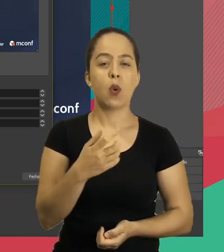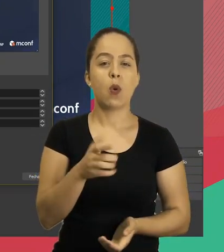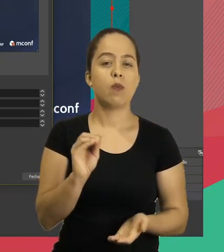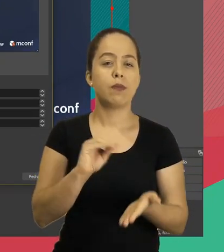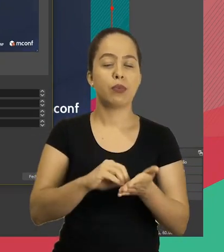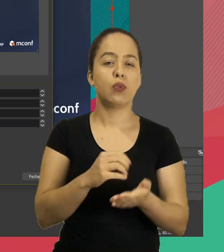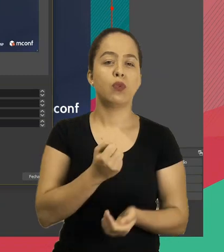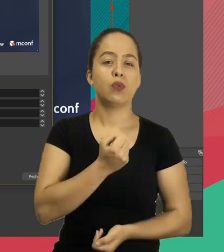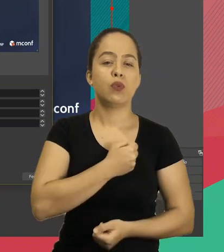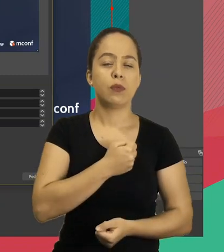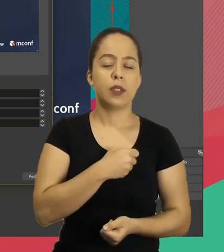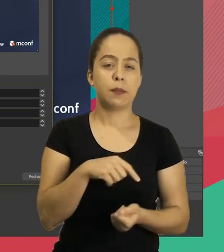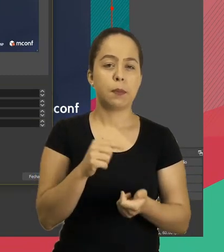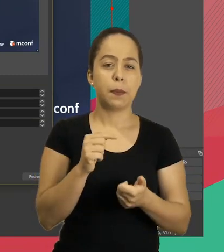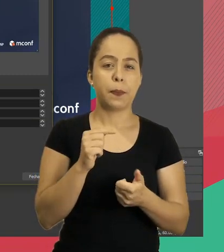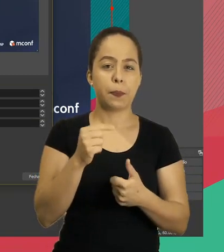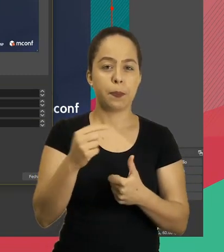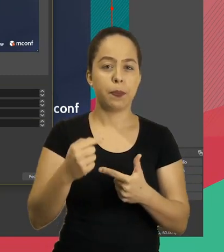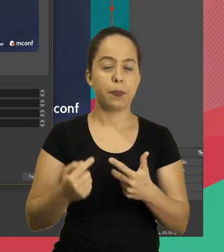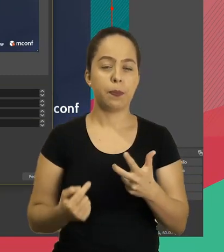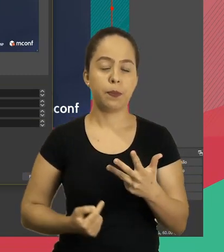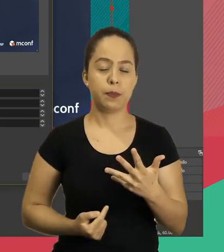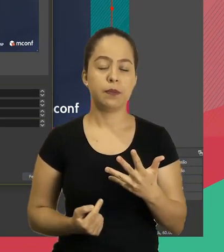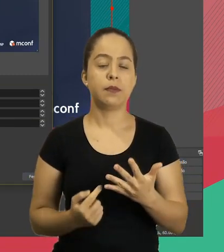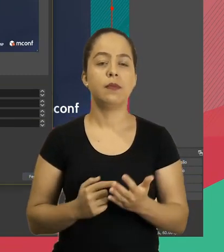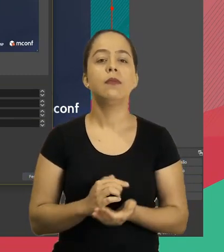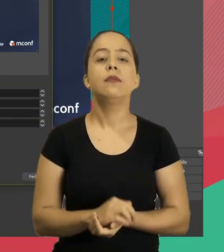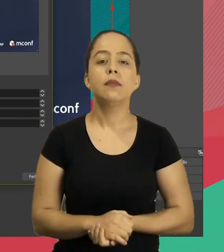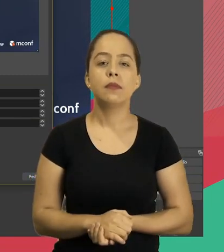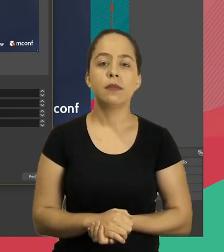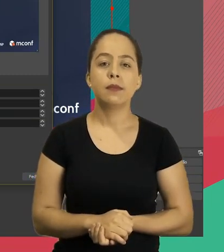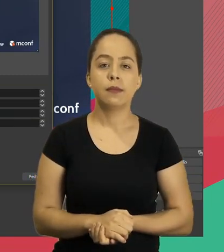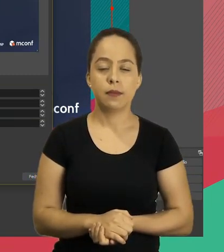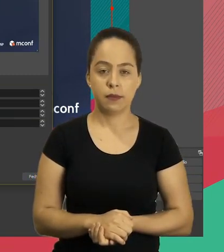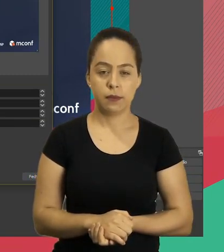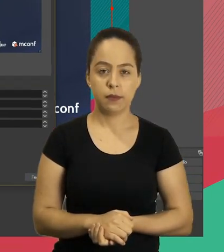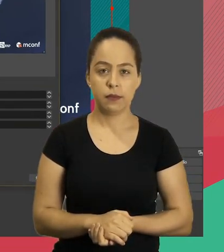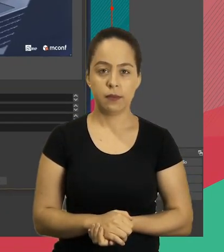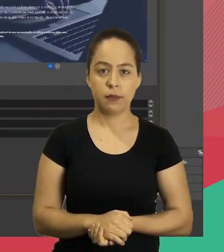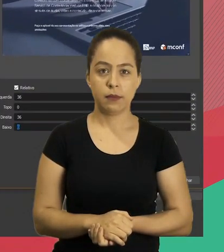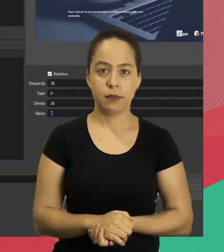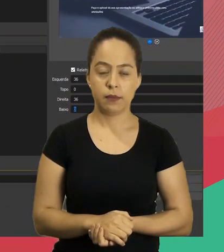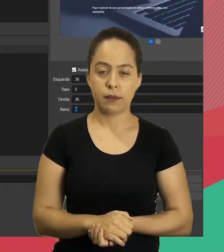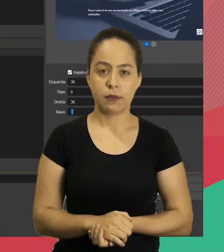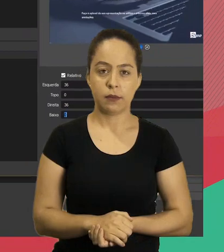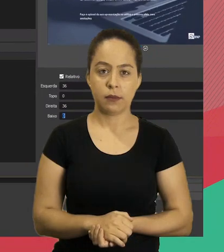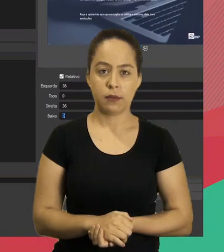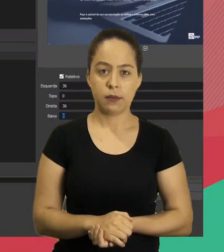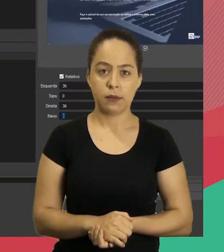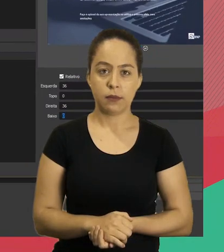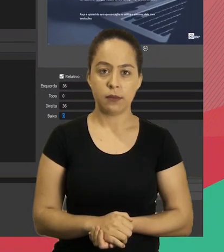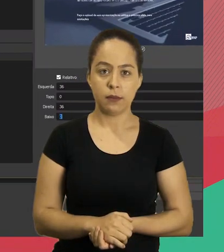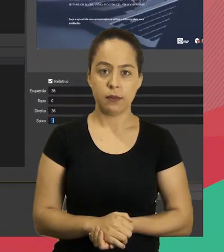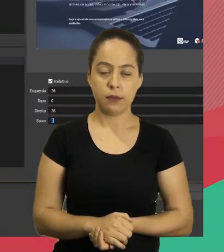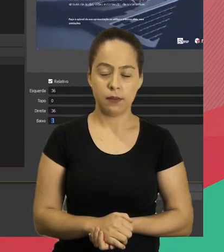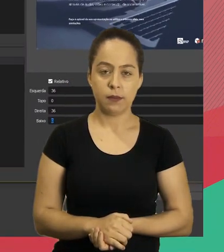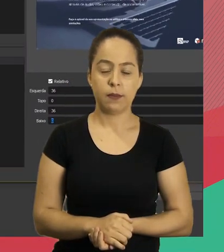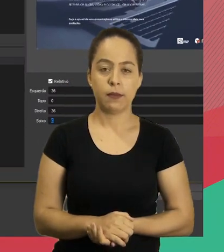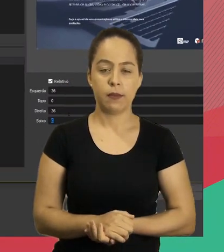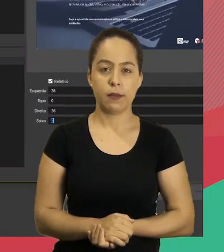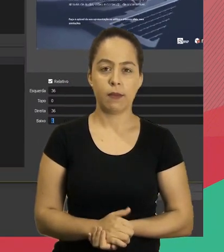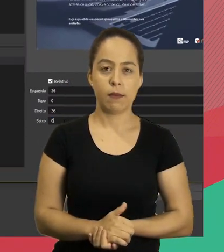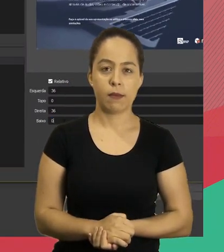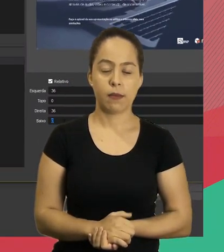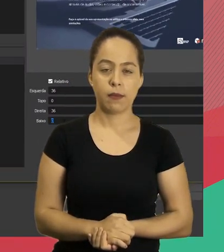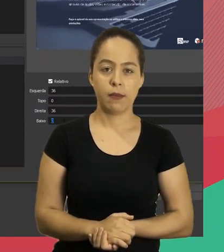Direita eu coloquei 36 também. Para ficar igual. Embaixo. Deixa eu ver aqui para visualizar